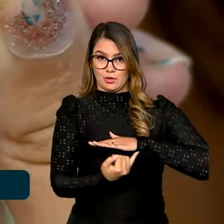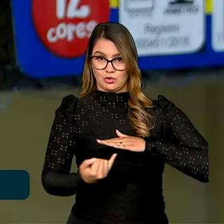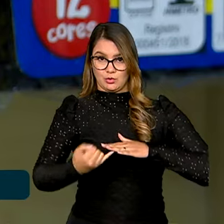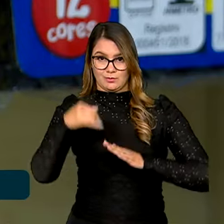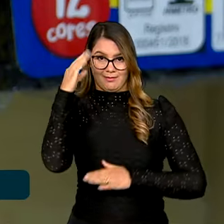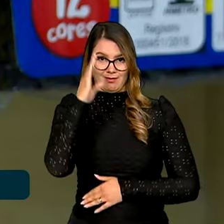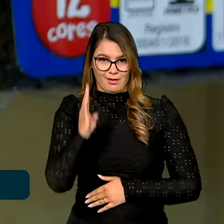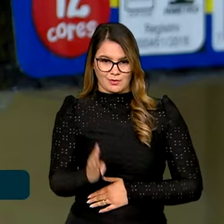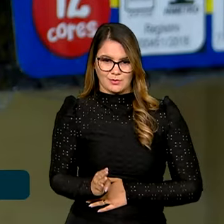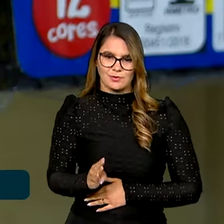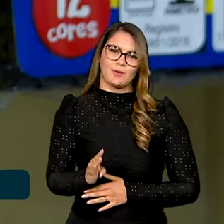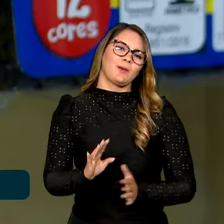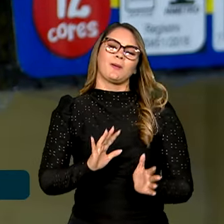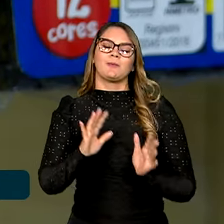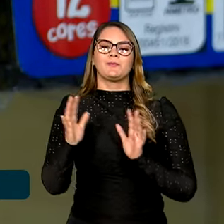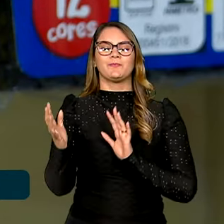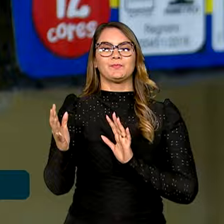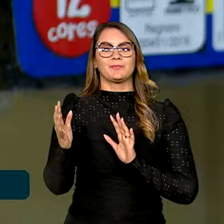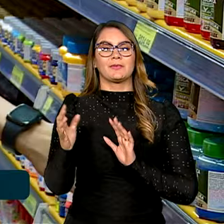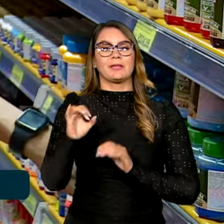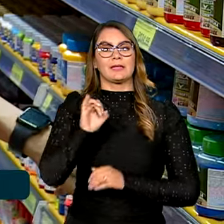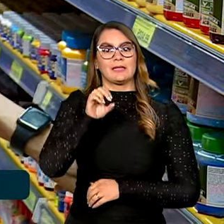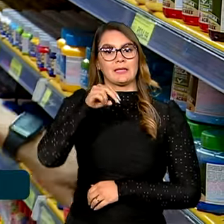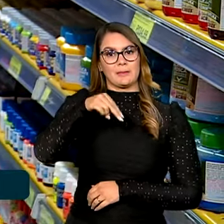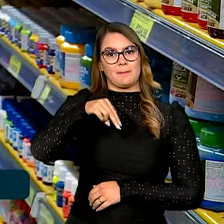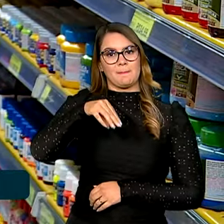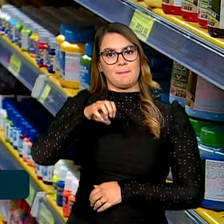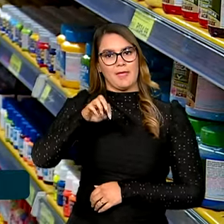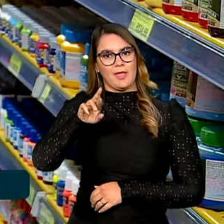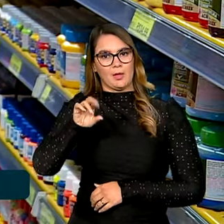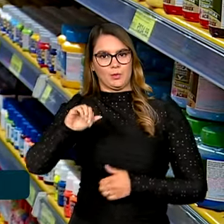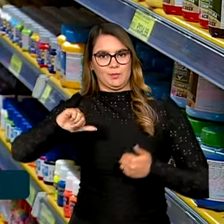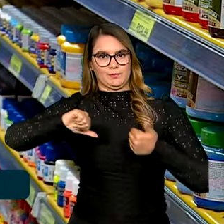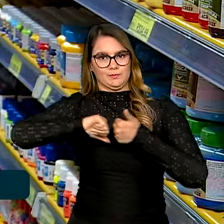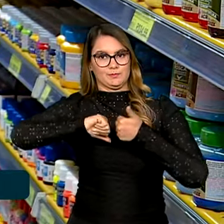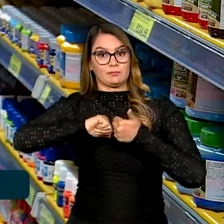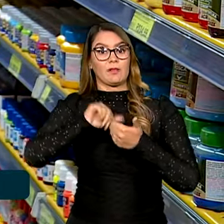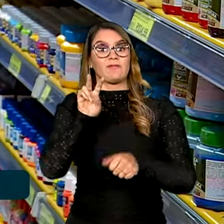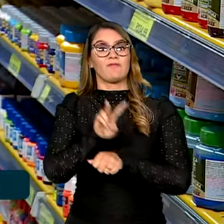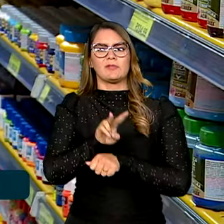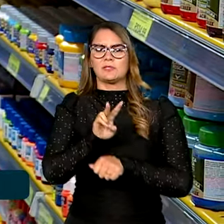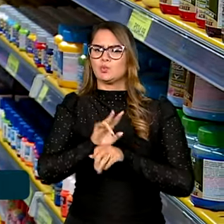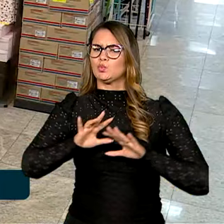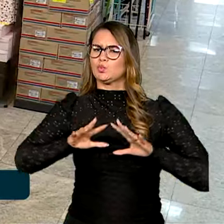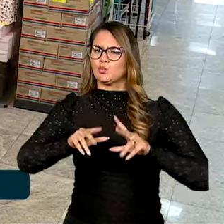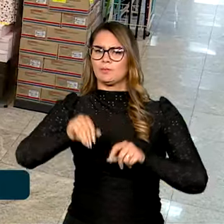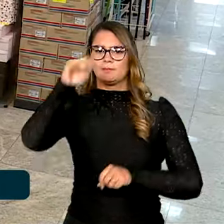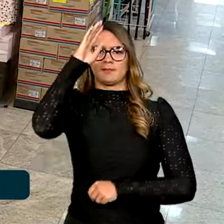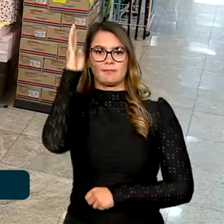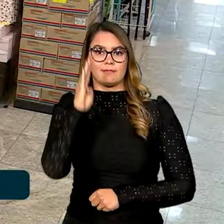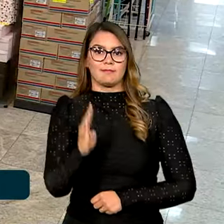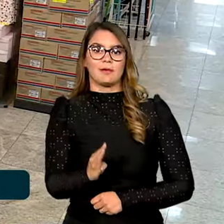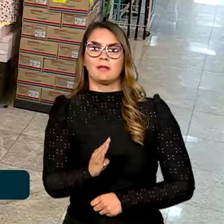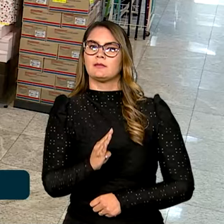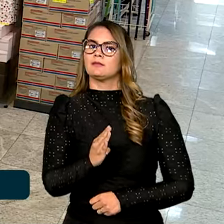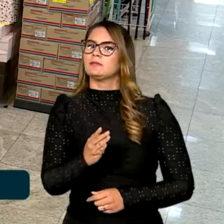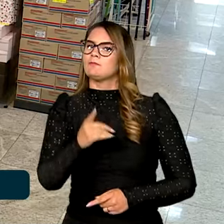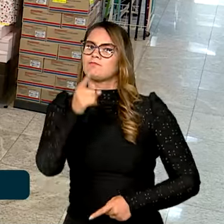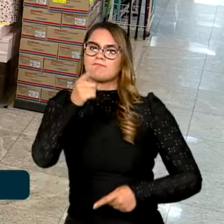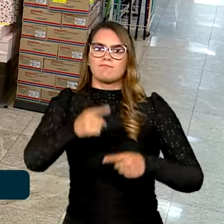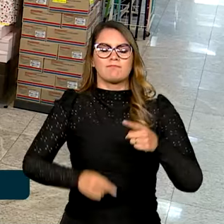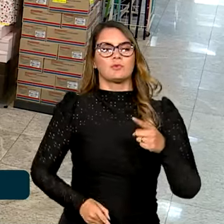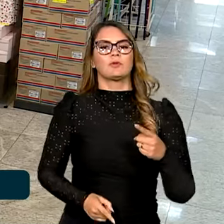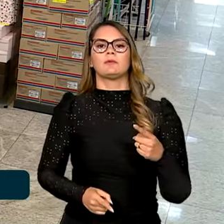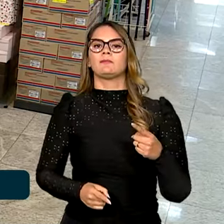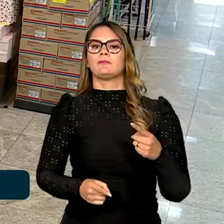Meteorologia, Qualidade e Tecnologia, o Inmetro, fez uma ação de fiscalização em todo o país para coibir a comercialização